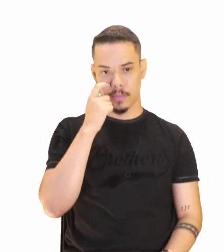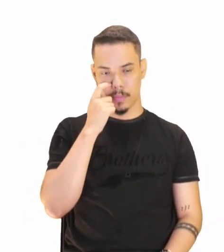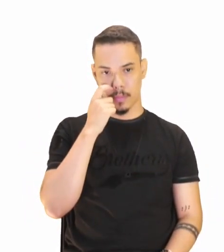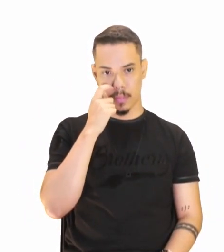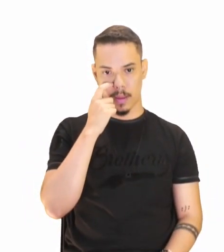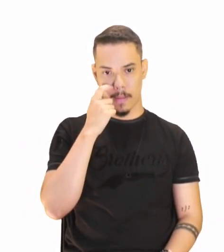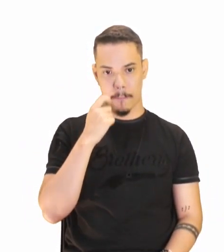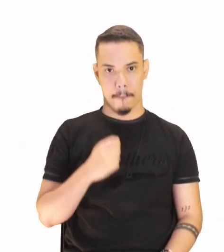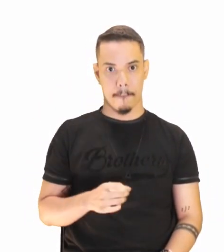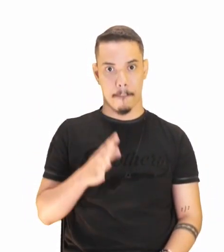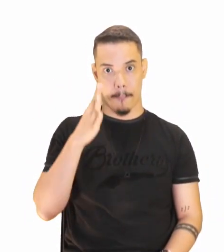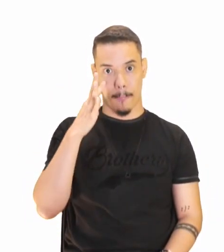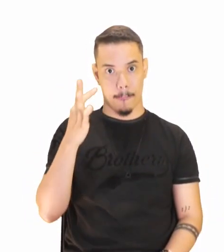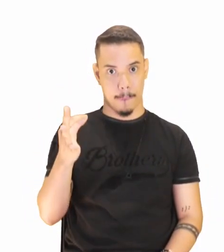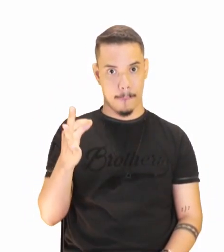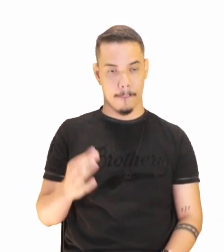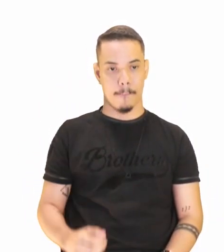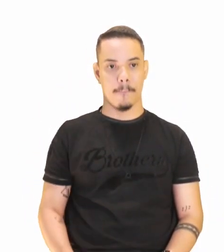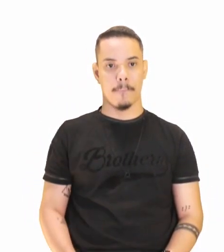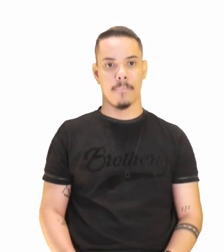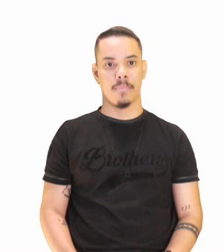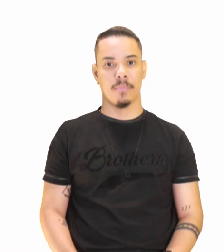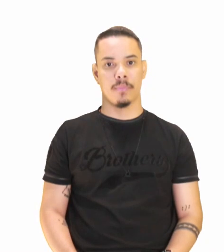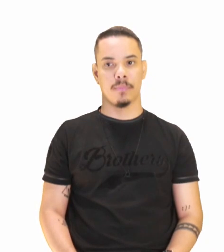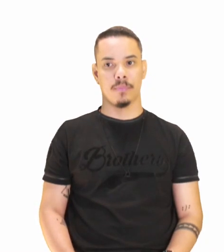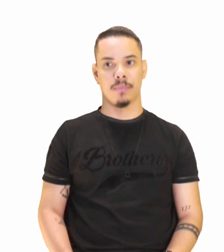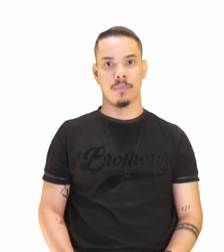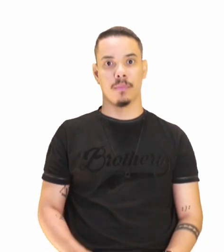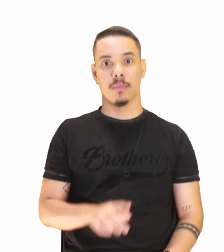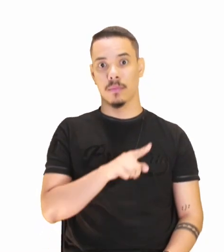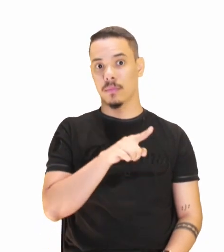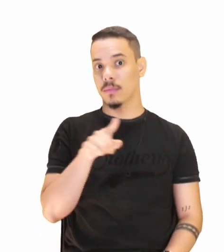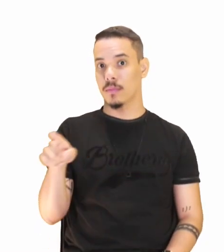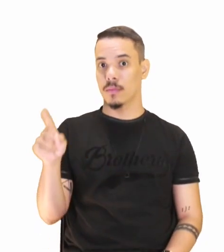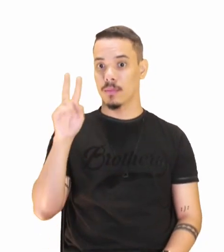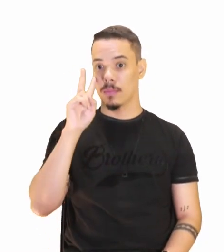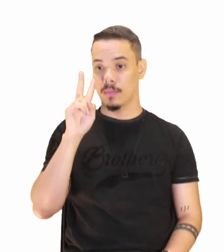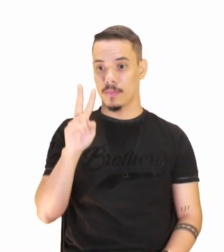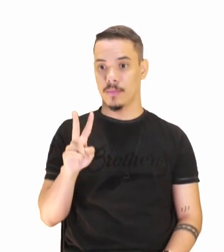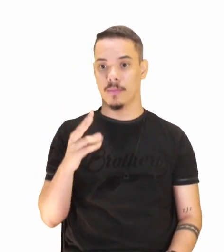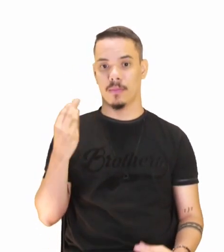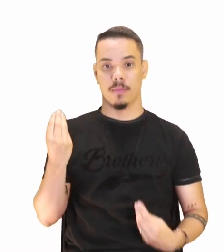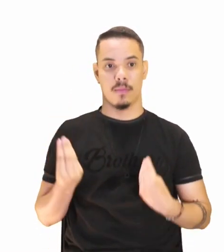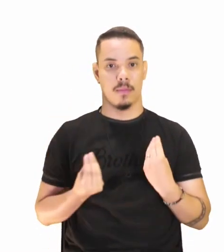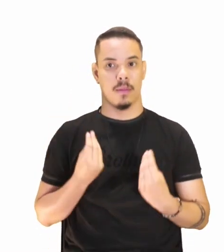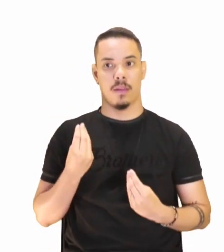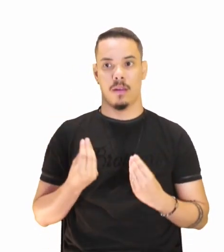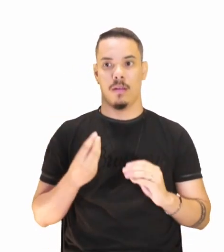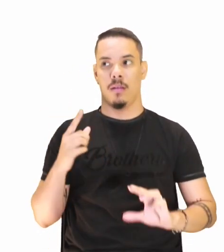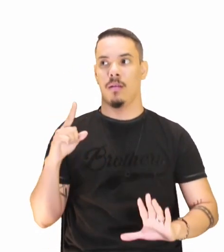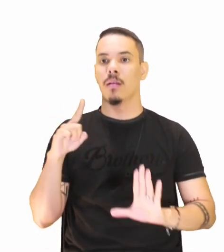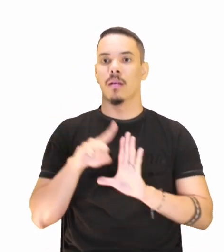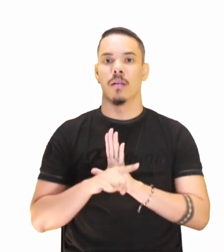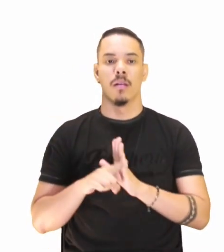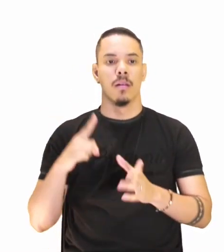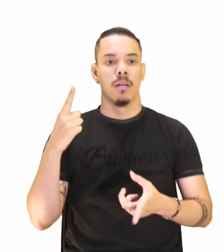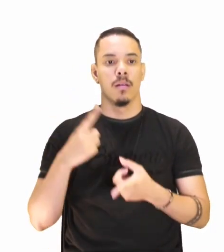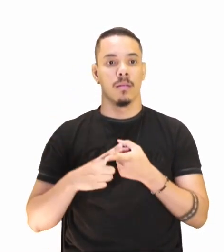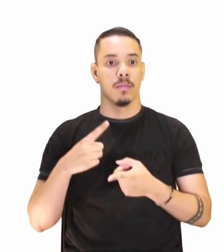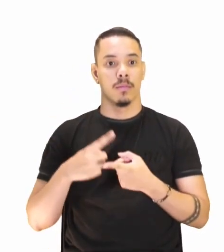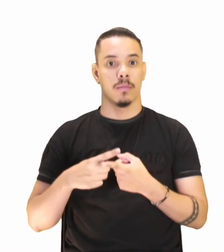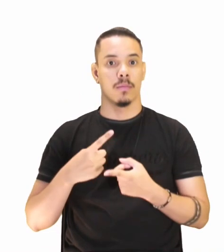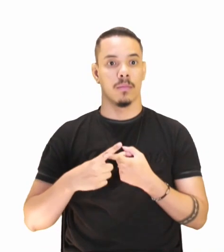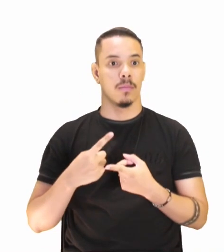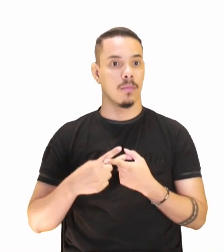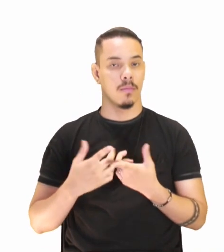Então, presta atenção, né, Amado? Você leu aí, você vê o comando da questão, né? Por quê, né? Ele está